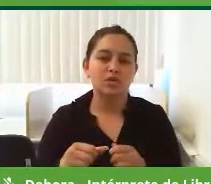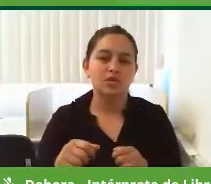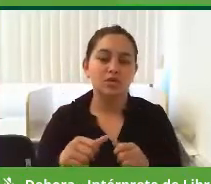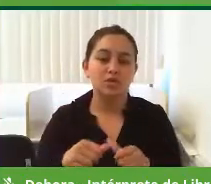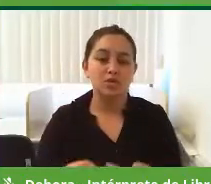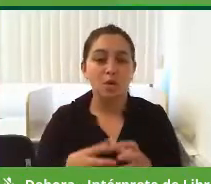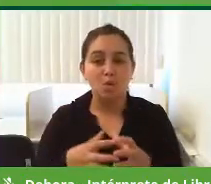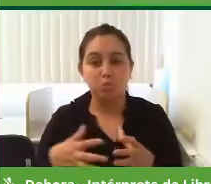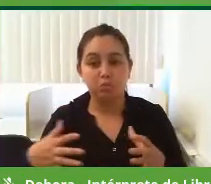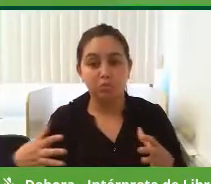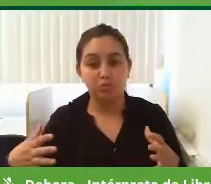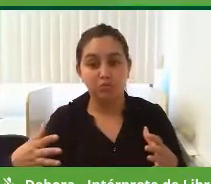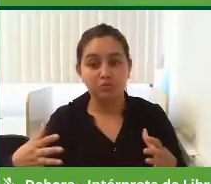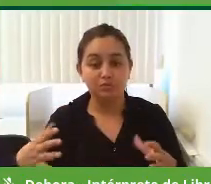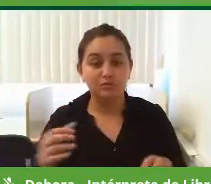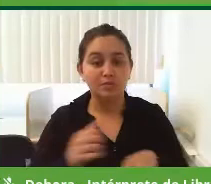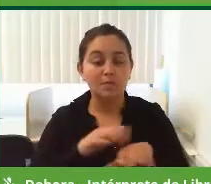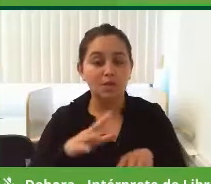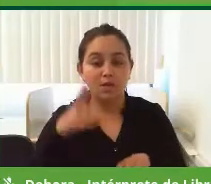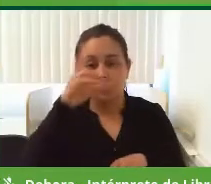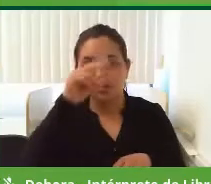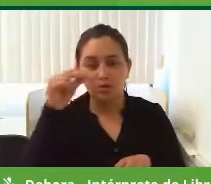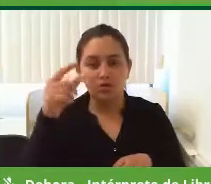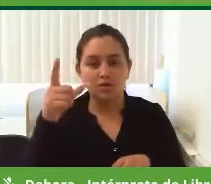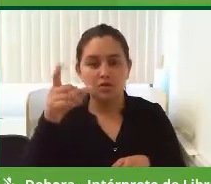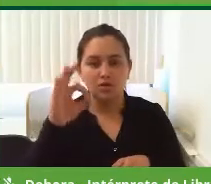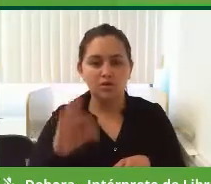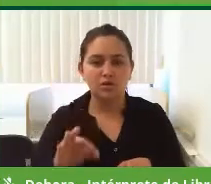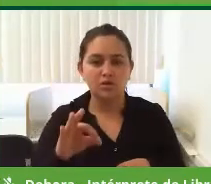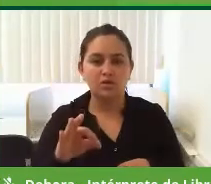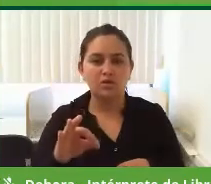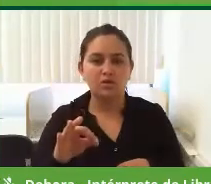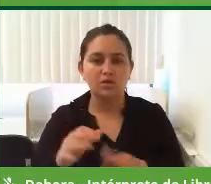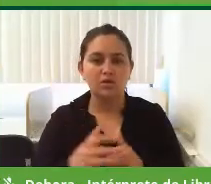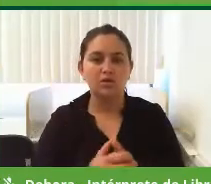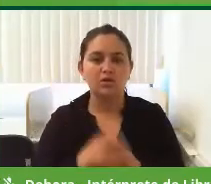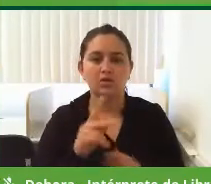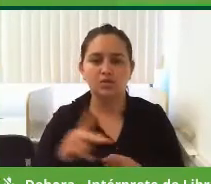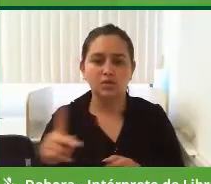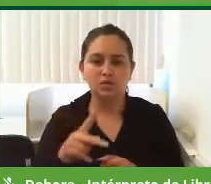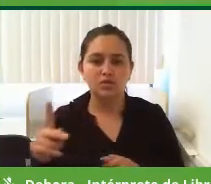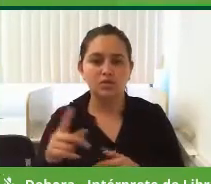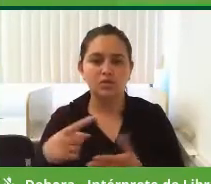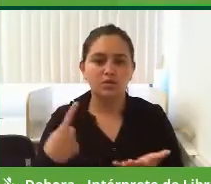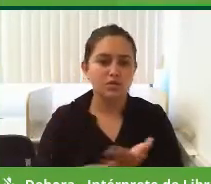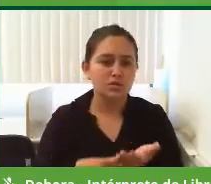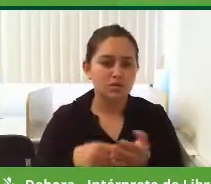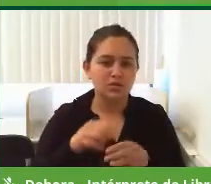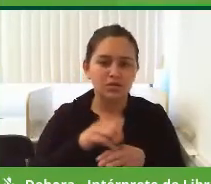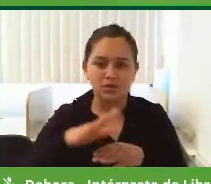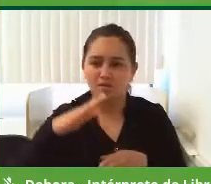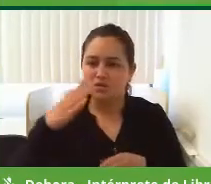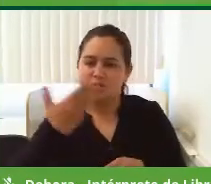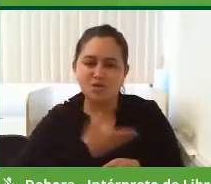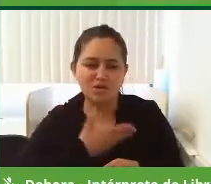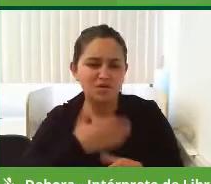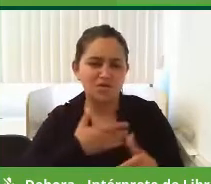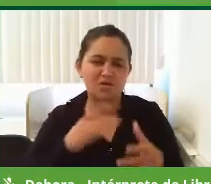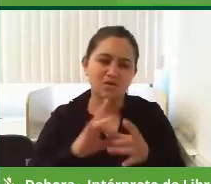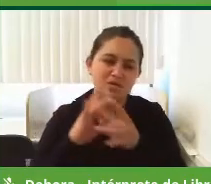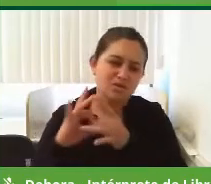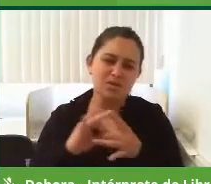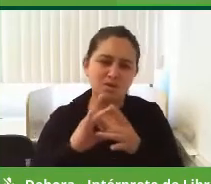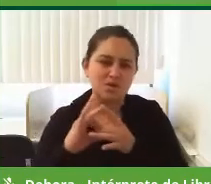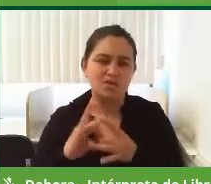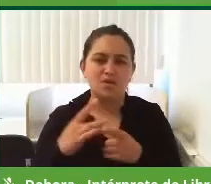ainda, e se eu, sendo prefeito, eu tenho certeza, professor, que eu vou ser um parceiro, mas um grande parceiro da universidade,